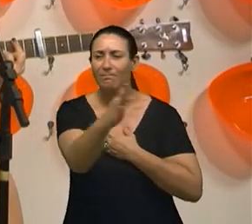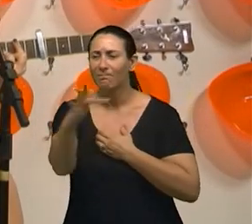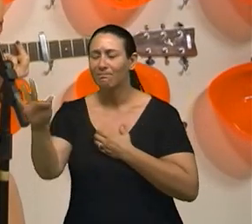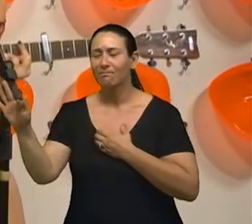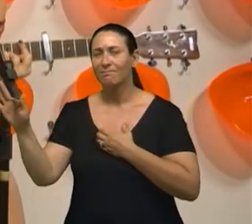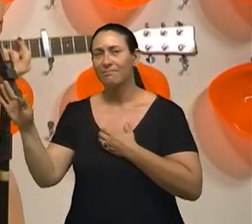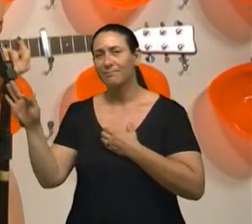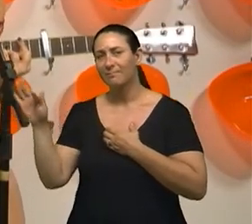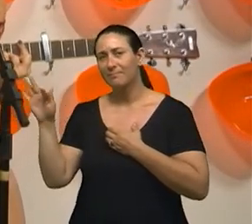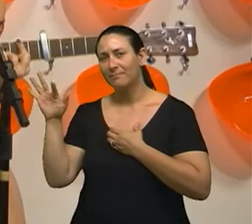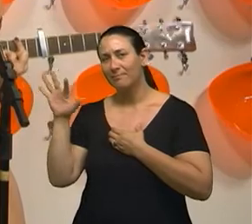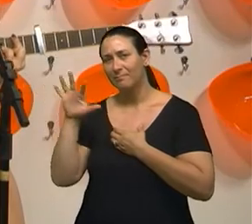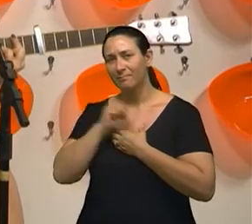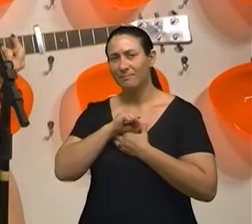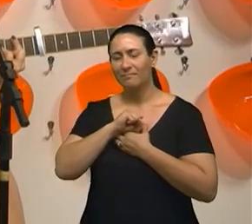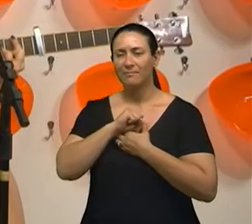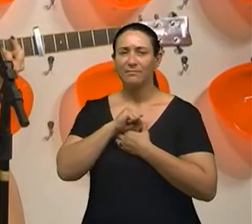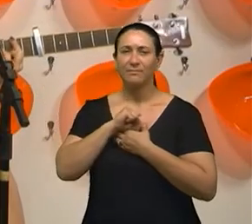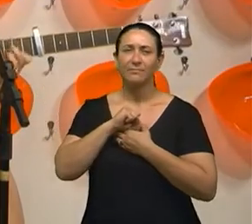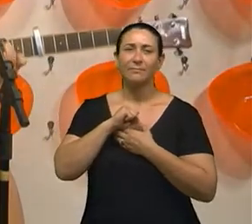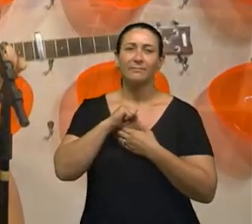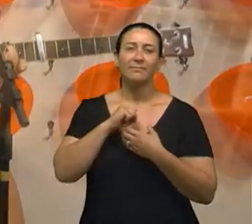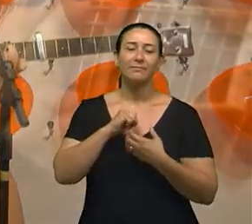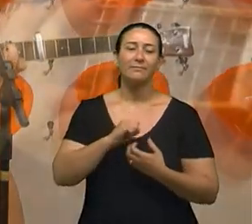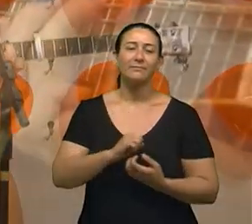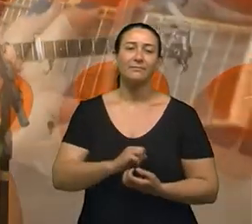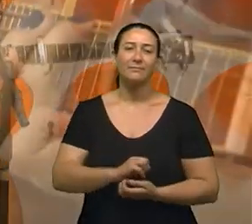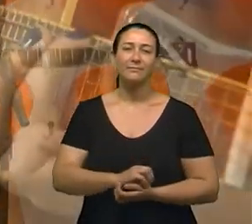que